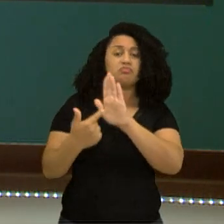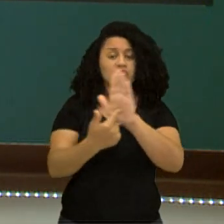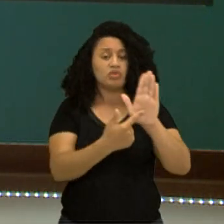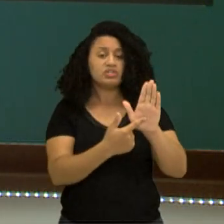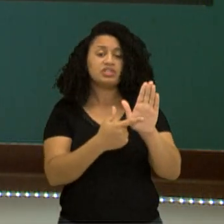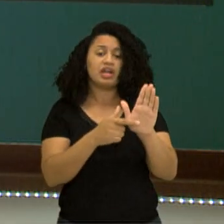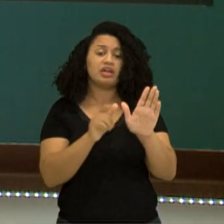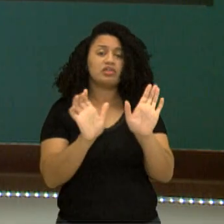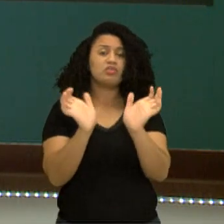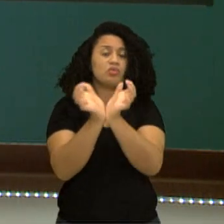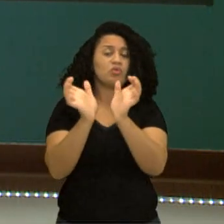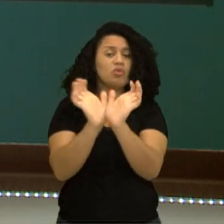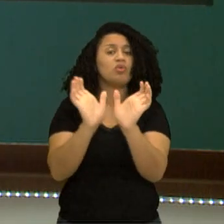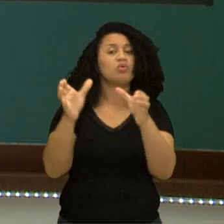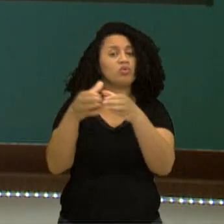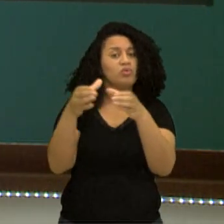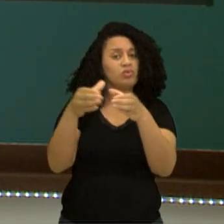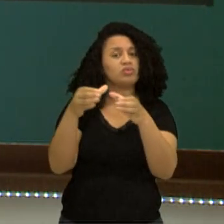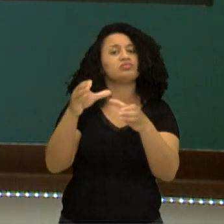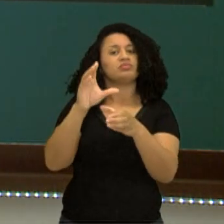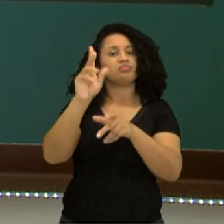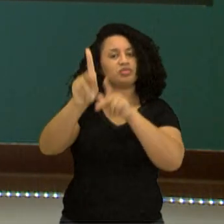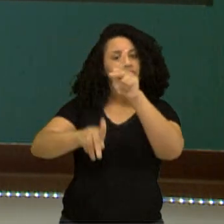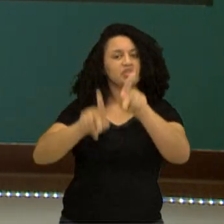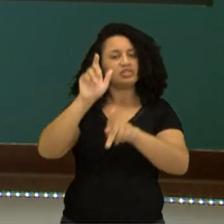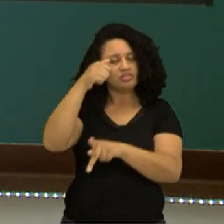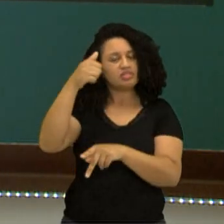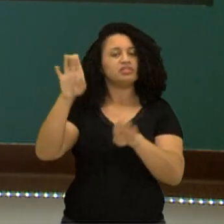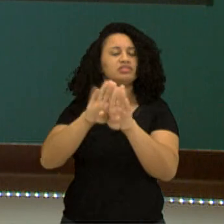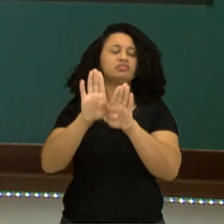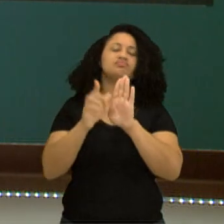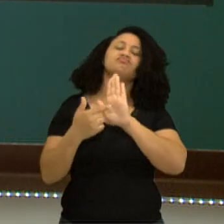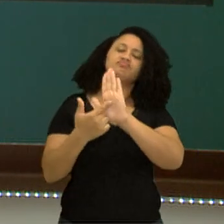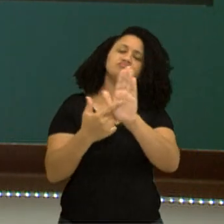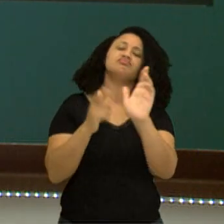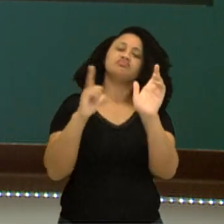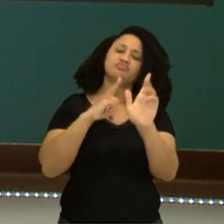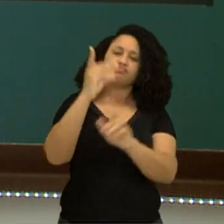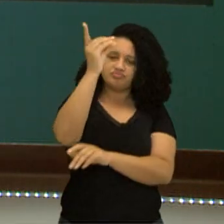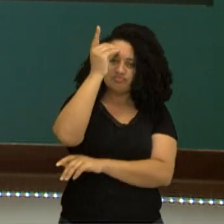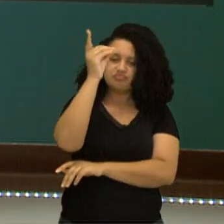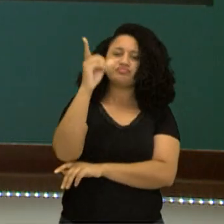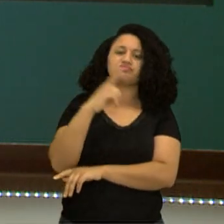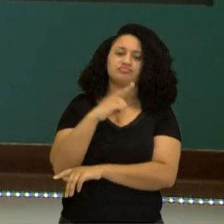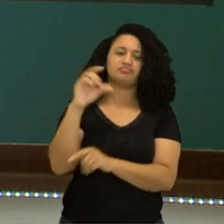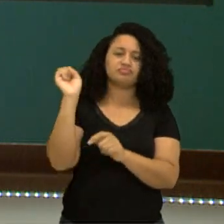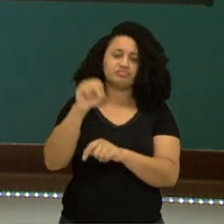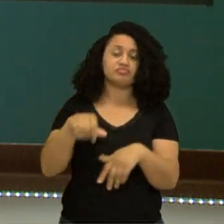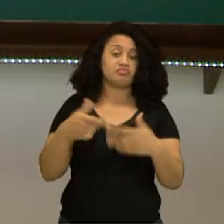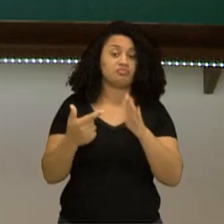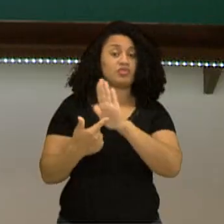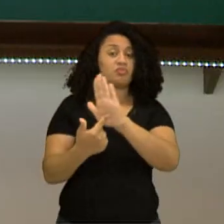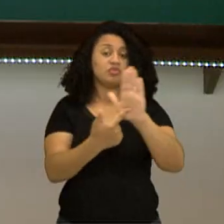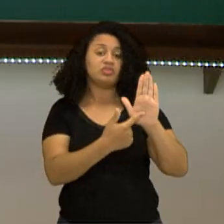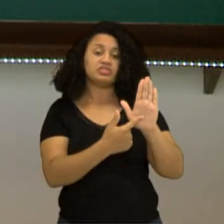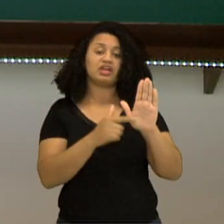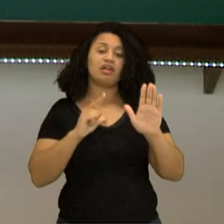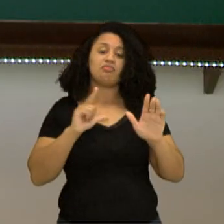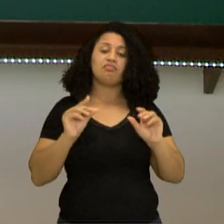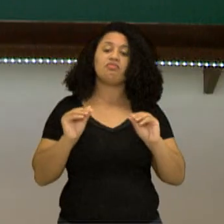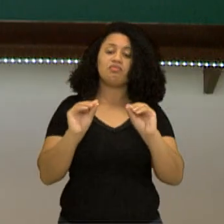da comunidade negra, da população negra, dos negros no teatro brasileiro. Então, ajudou a mostrar, ajudou a